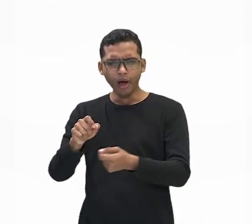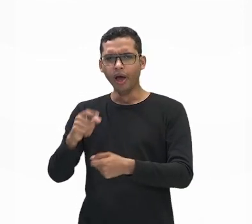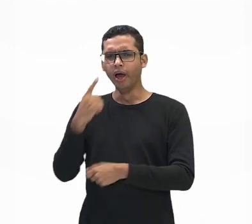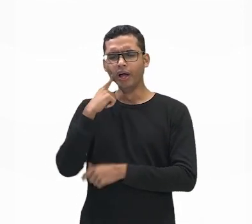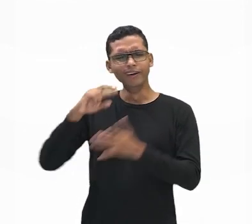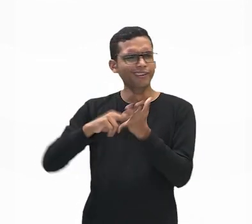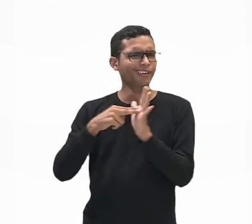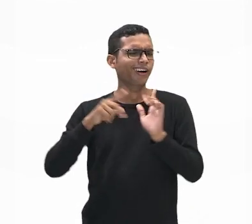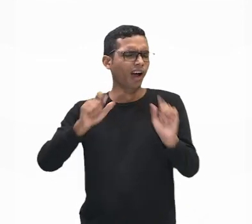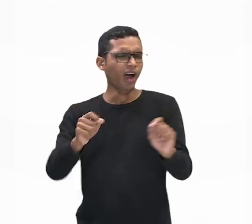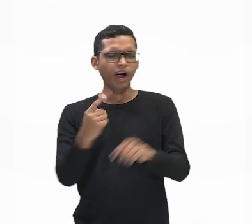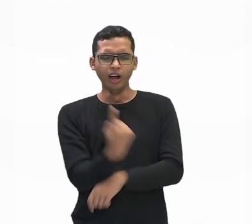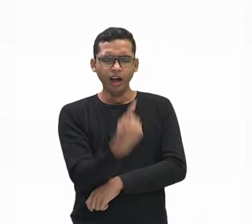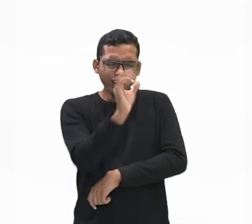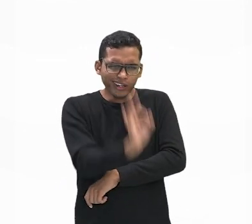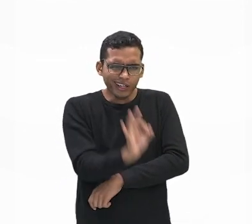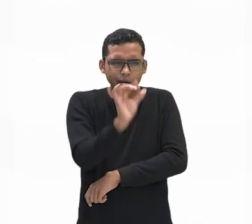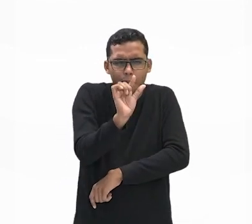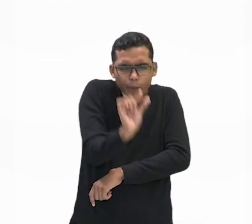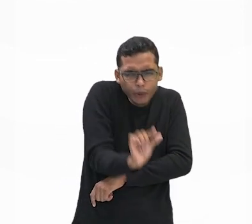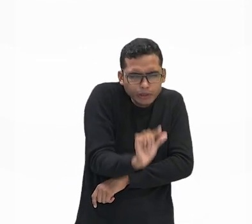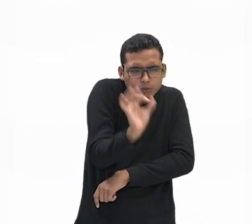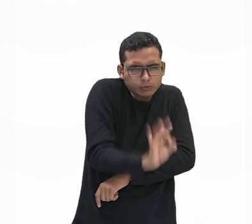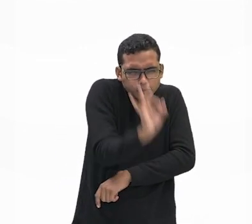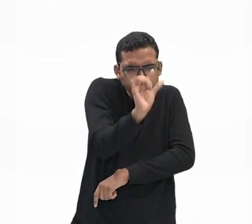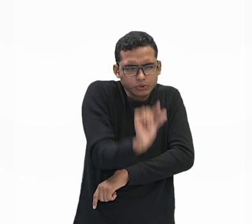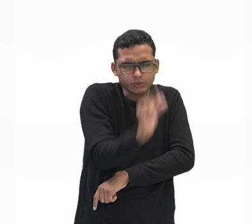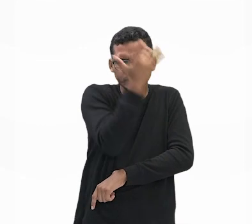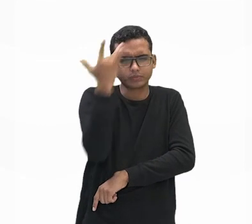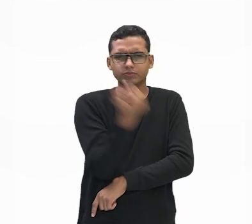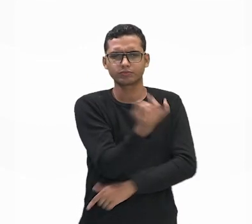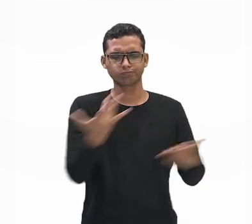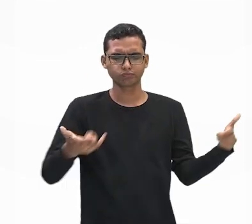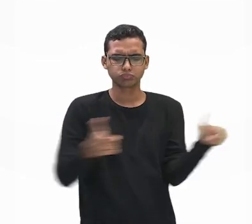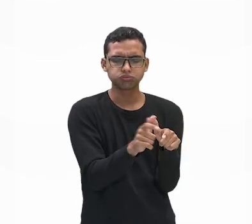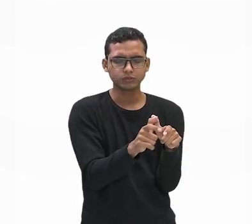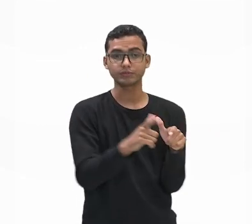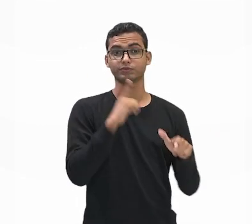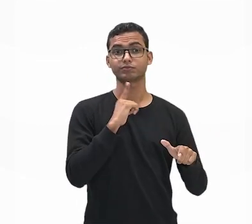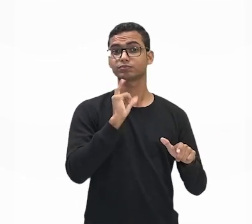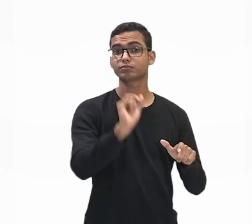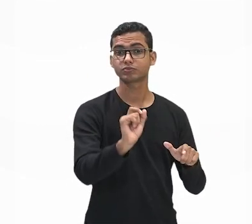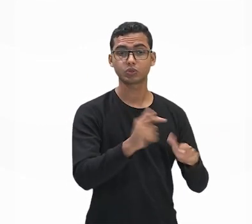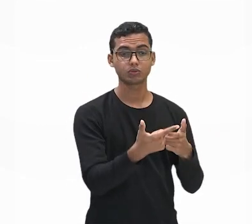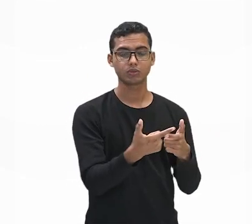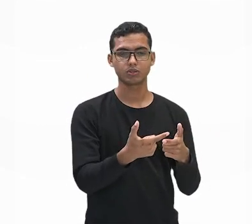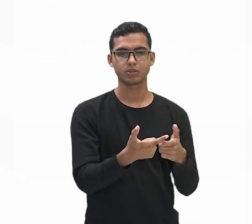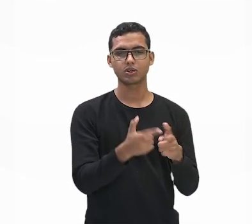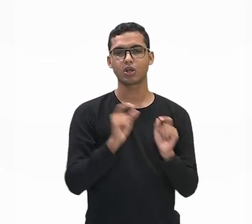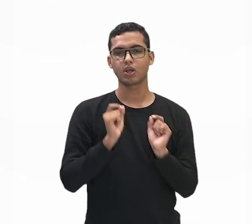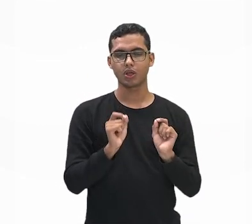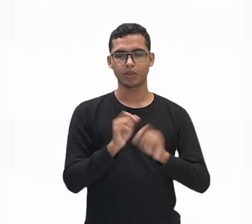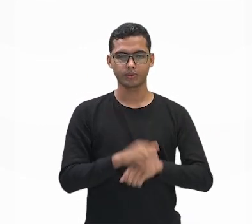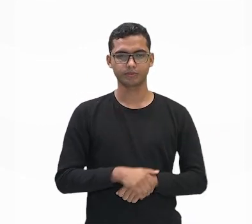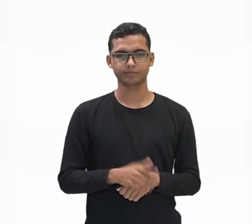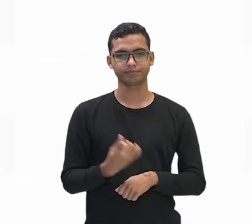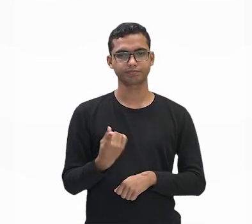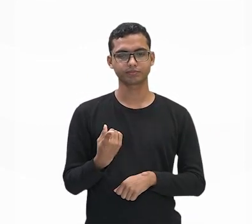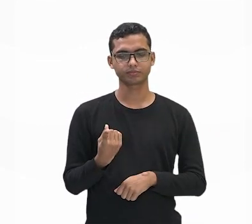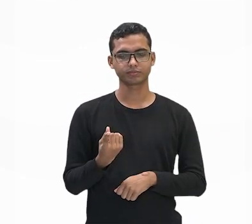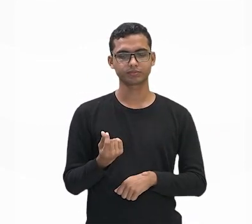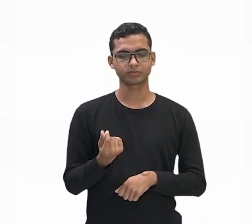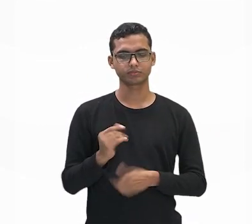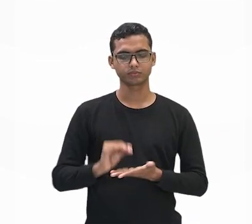pequena das pessoas aí no território brasileiro tem aí uma grande maioria de dinheiro. Isso é